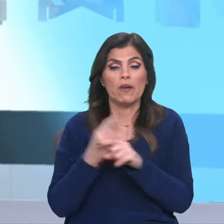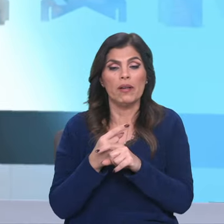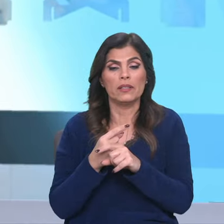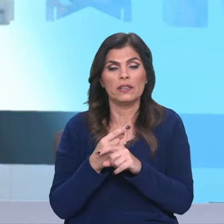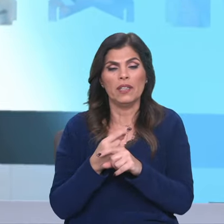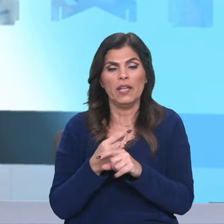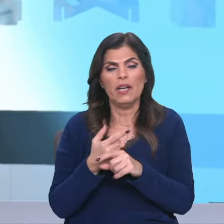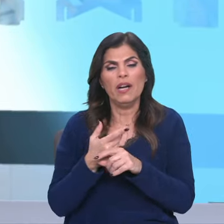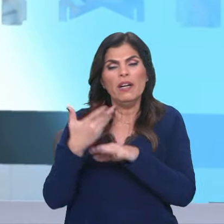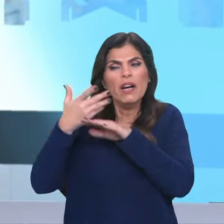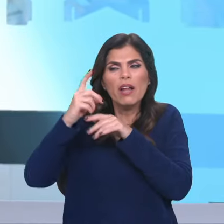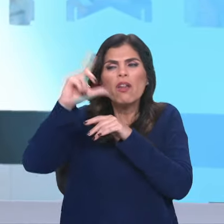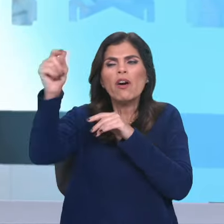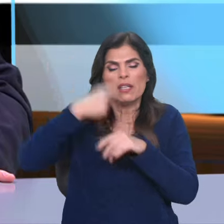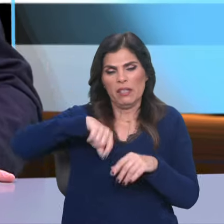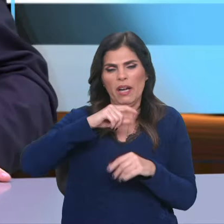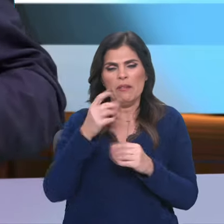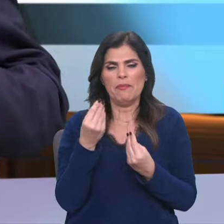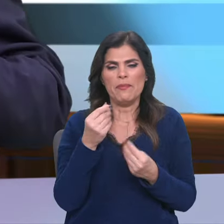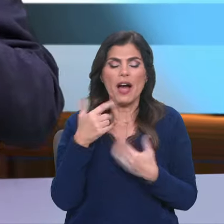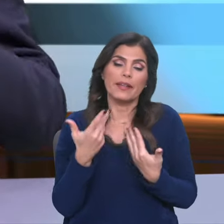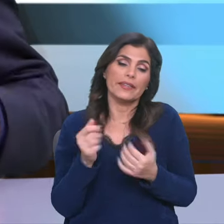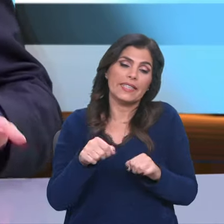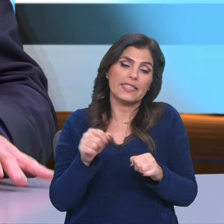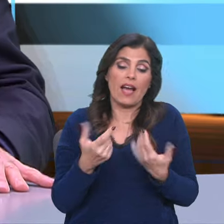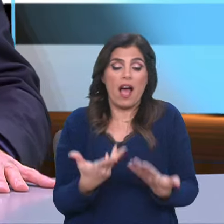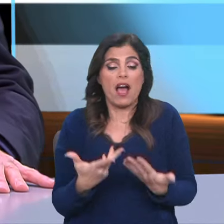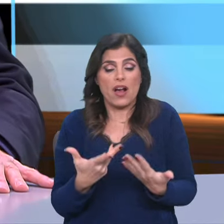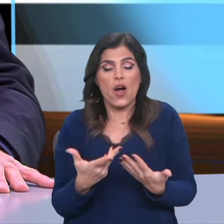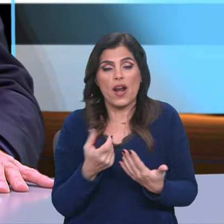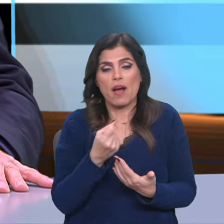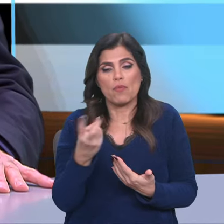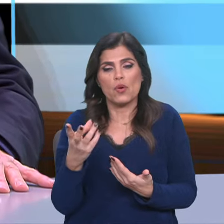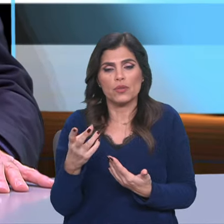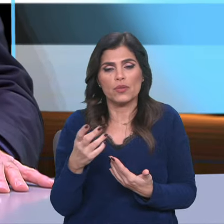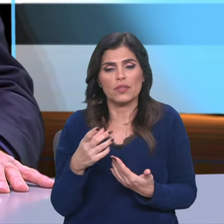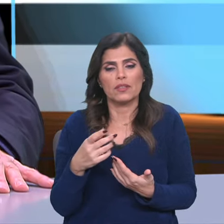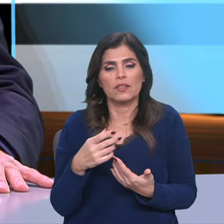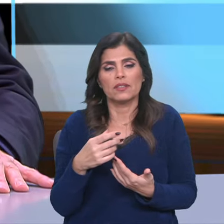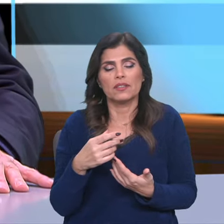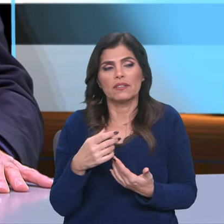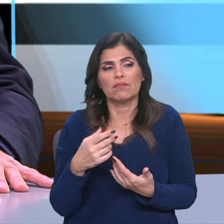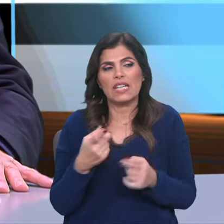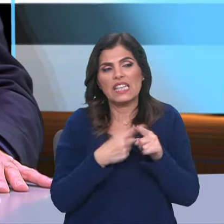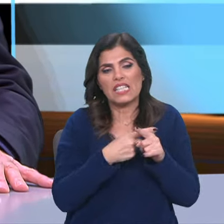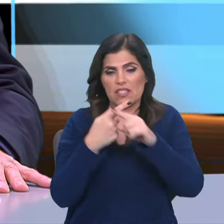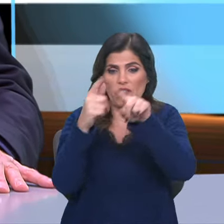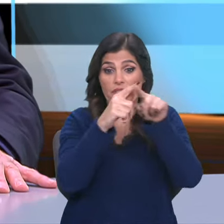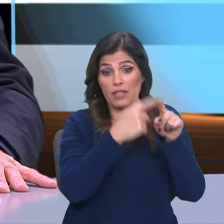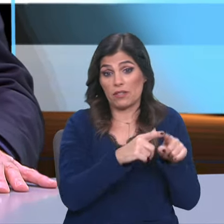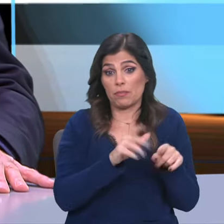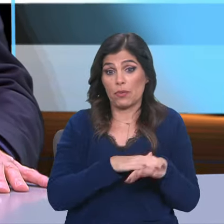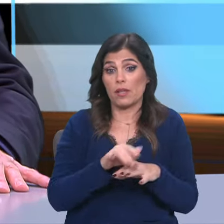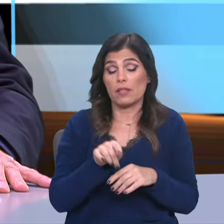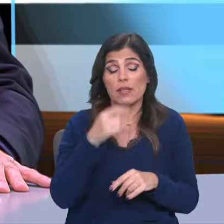distante de nós. Sim, é claro que hoje há muitos centros de interesse e por isso as pessoas também